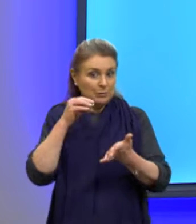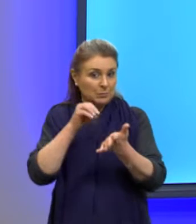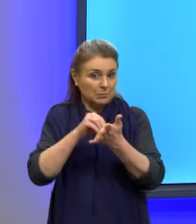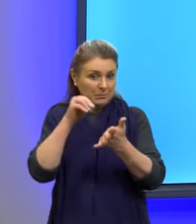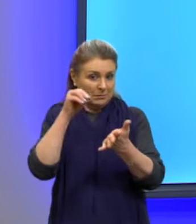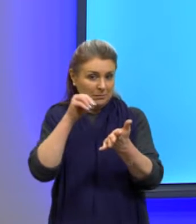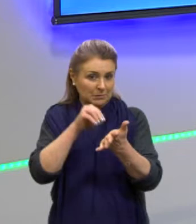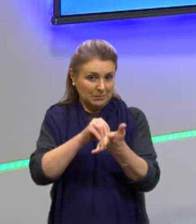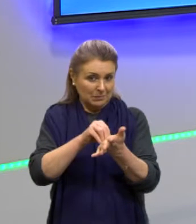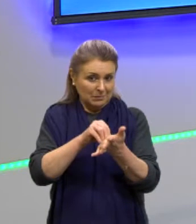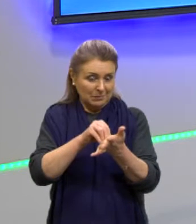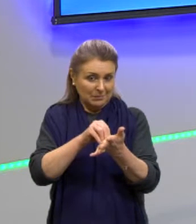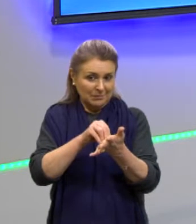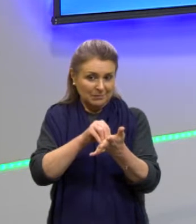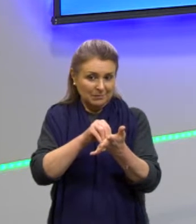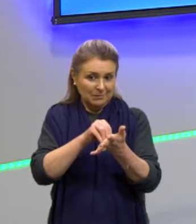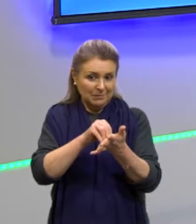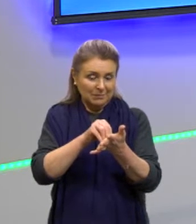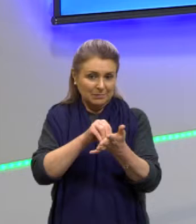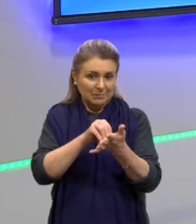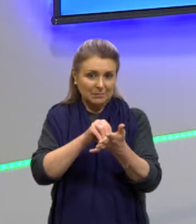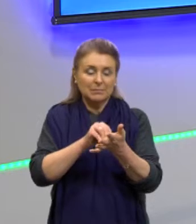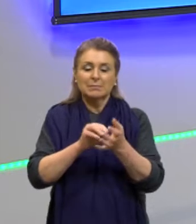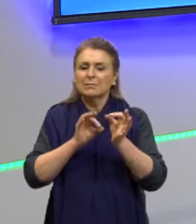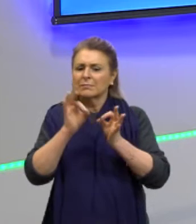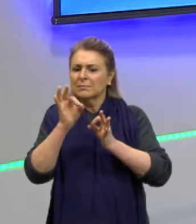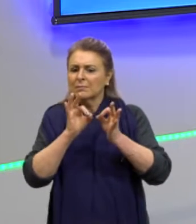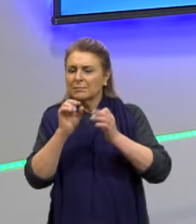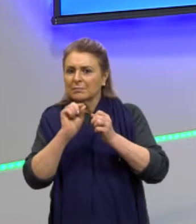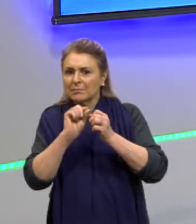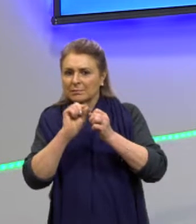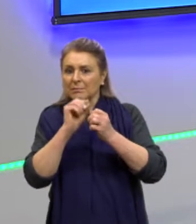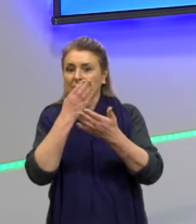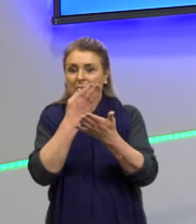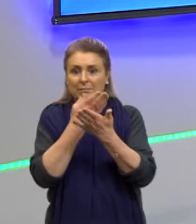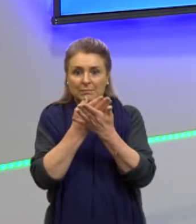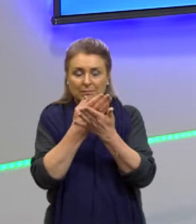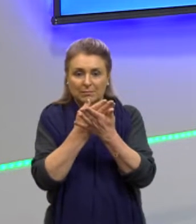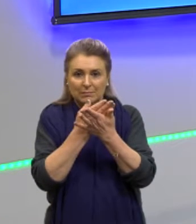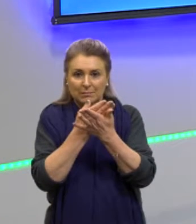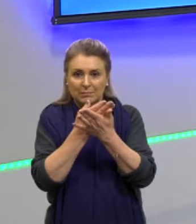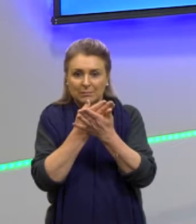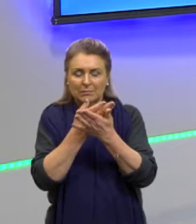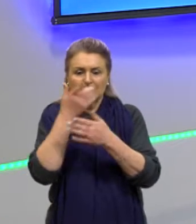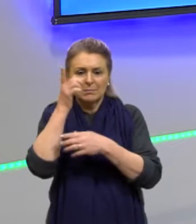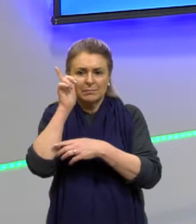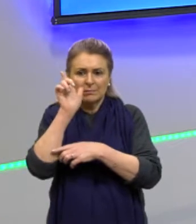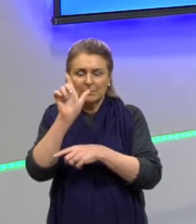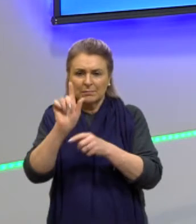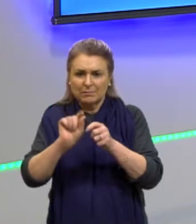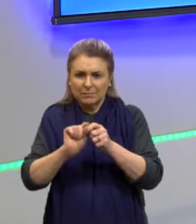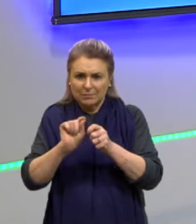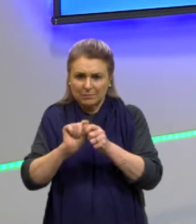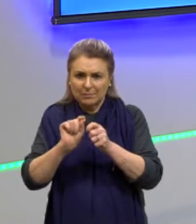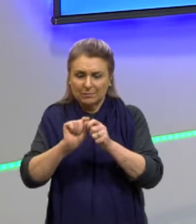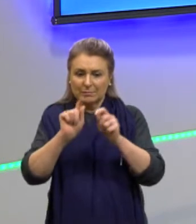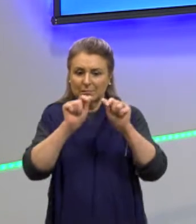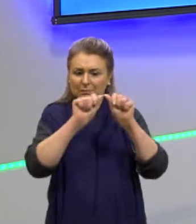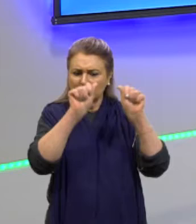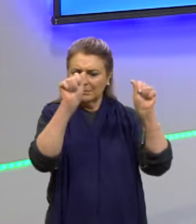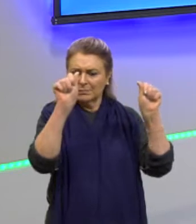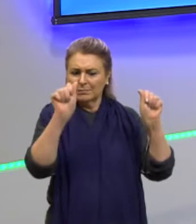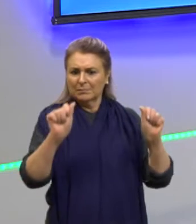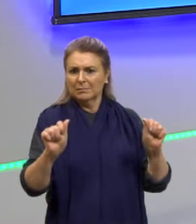quando vocês estiverem organizando os seus estudos e vocês conseguirem fazer esse mapa aí,